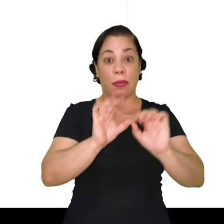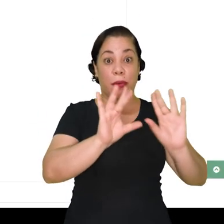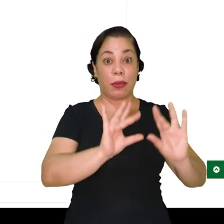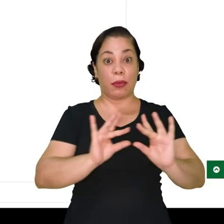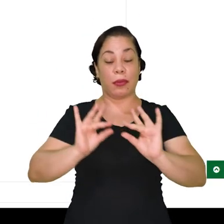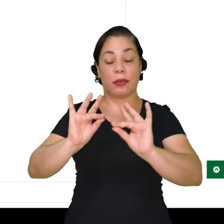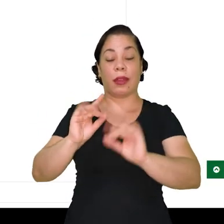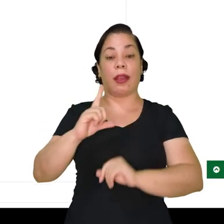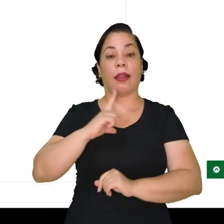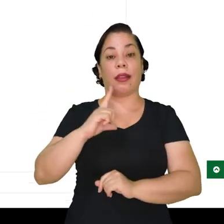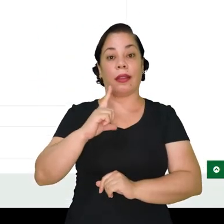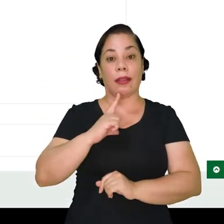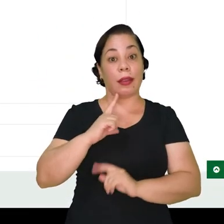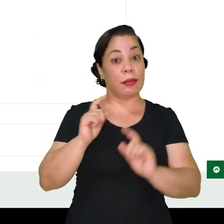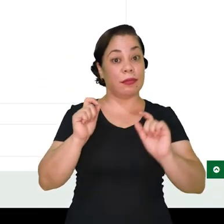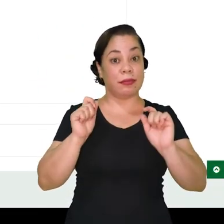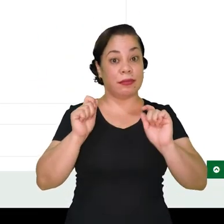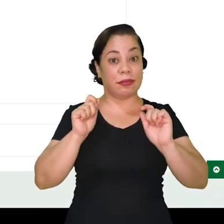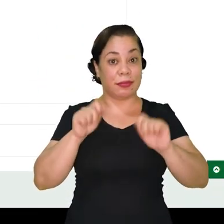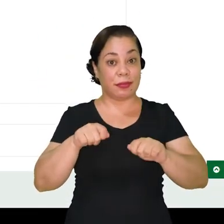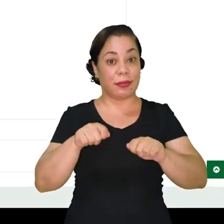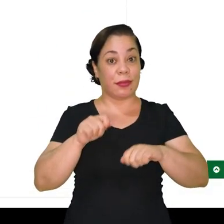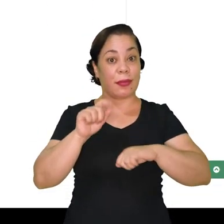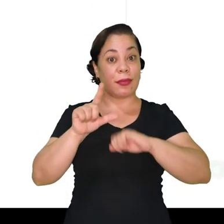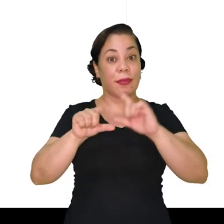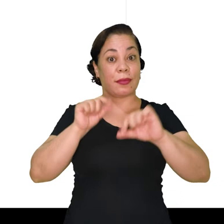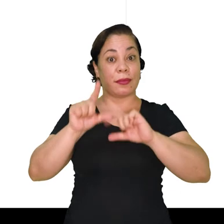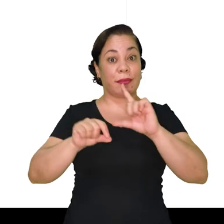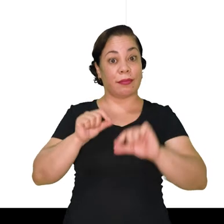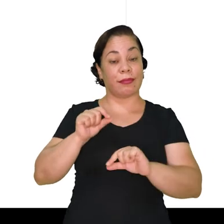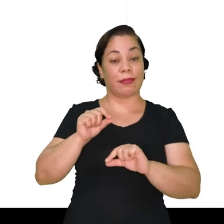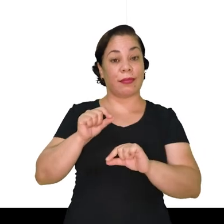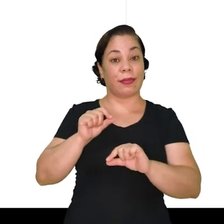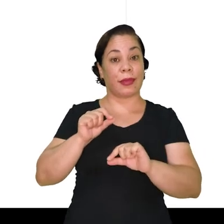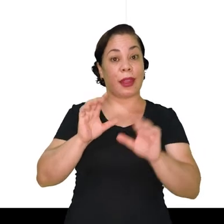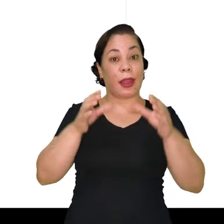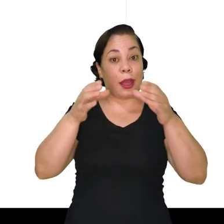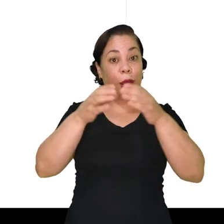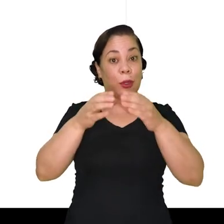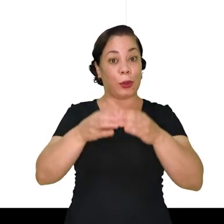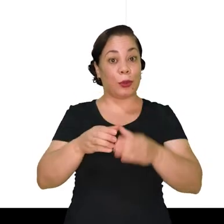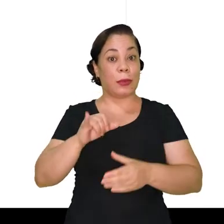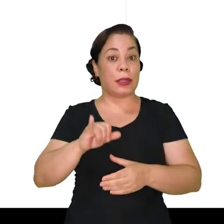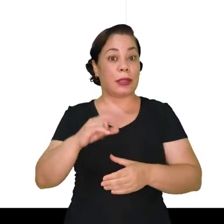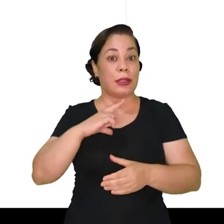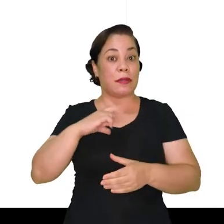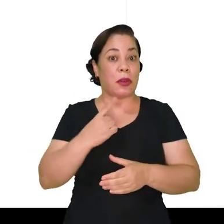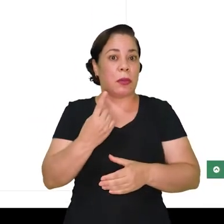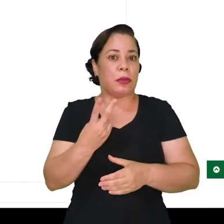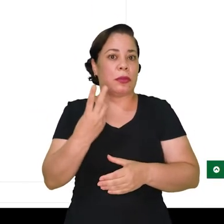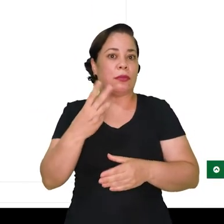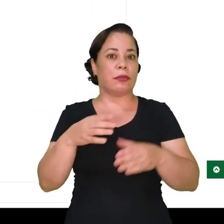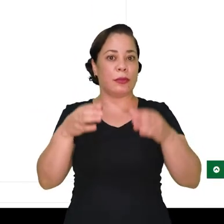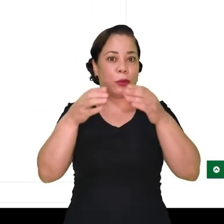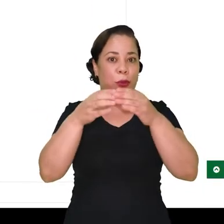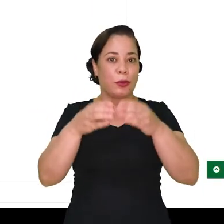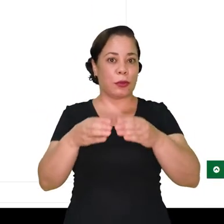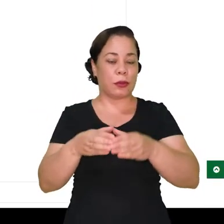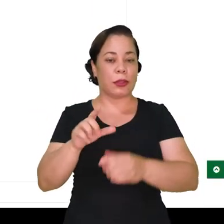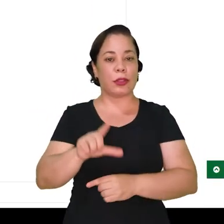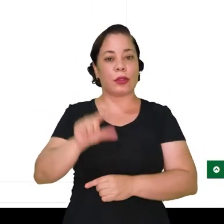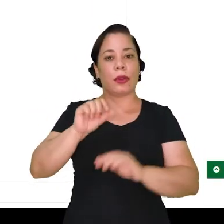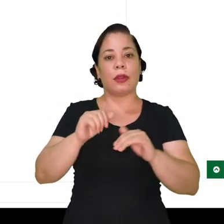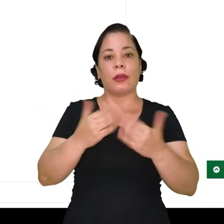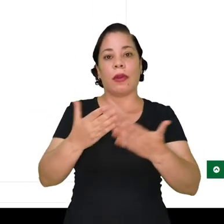exportar. E aí tem a possibilidade de você selecionar, né? Selecionar suas turmas também, se tiver mais de uma. E aqui,